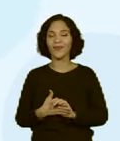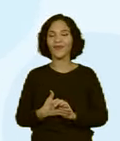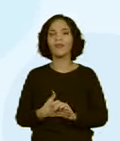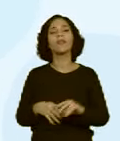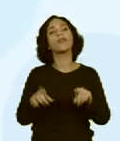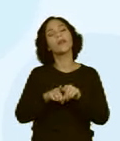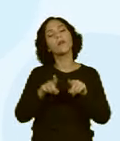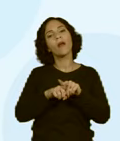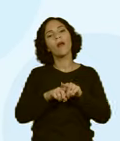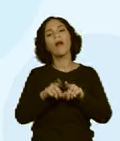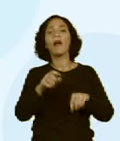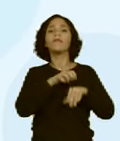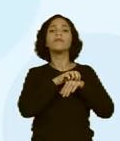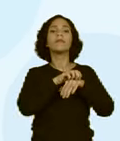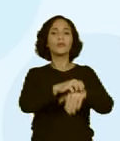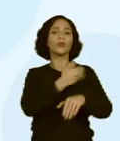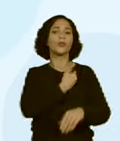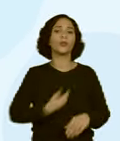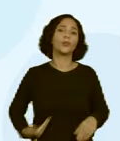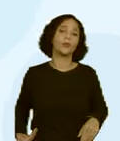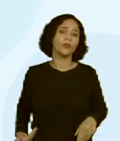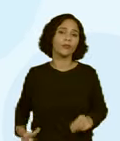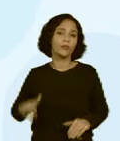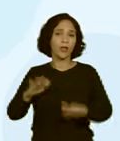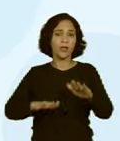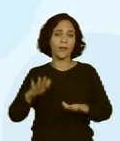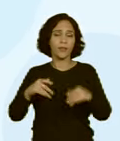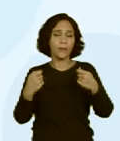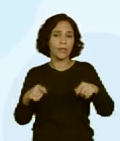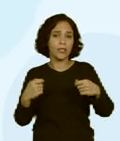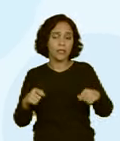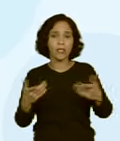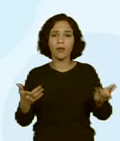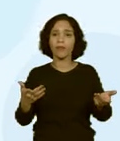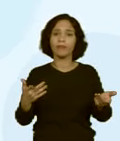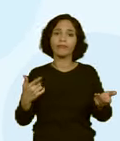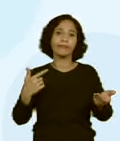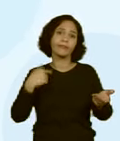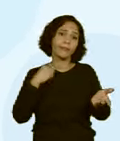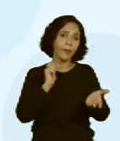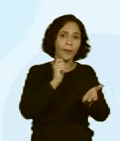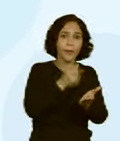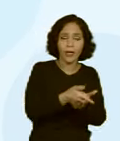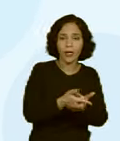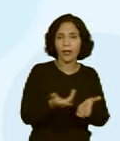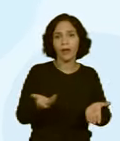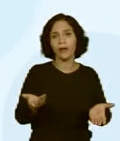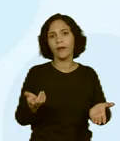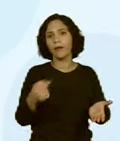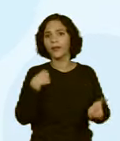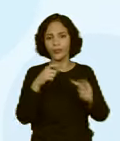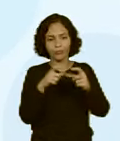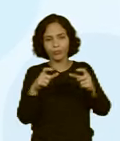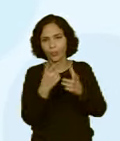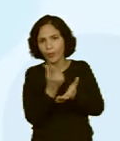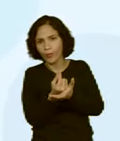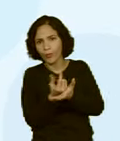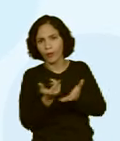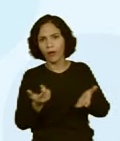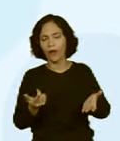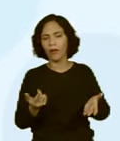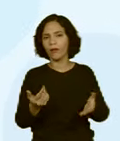também transporte público, né? Que você, às vezes, precisa investir no seu bilhete